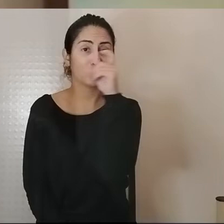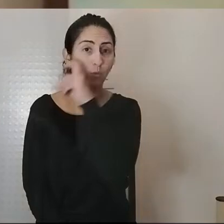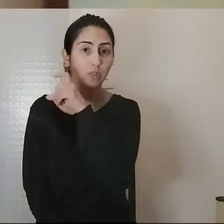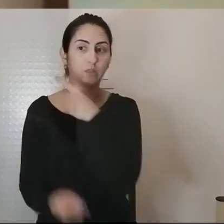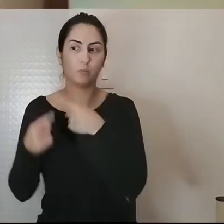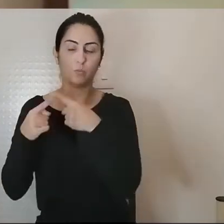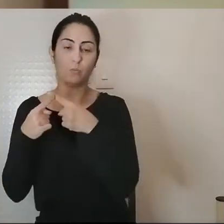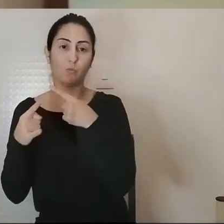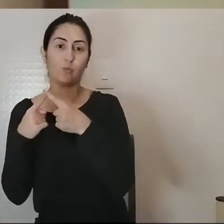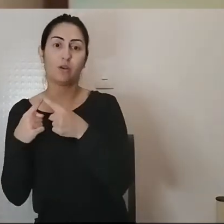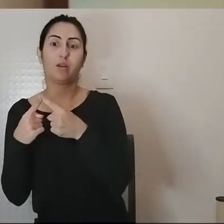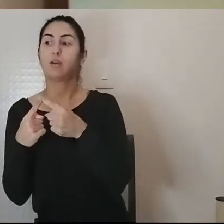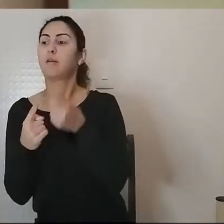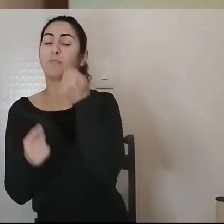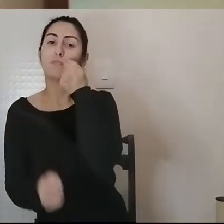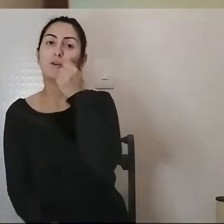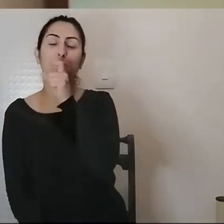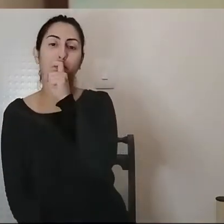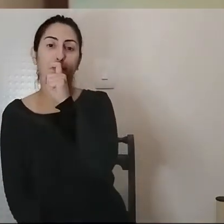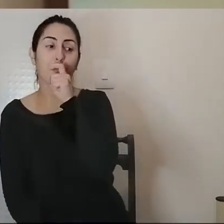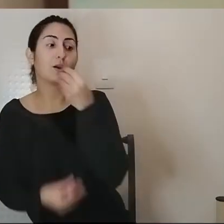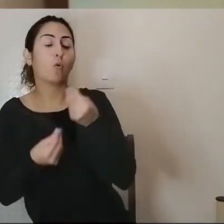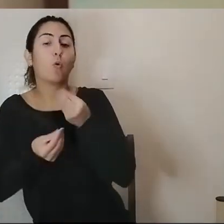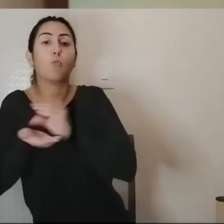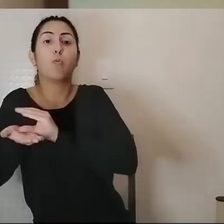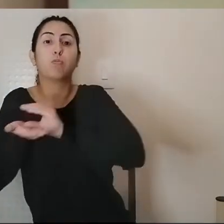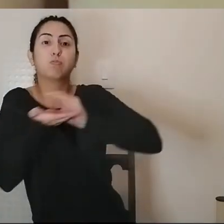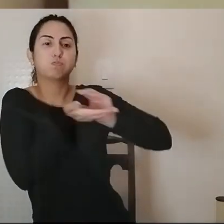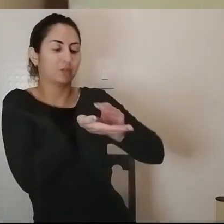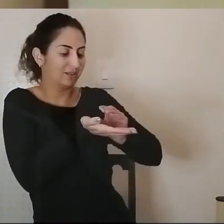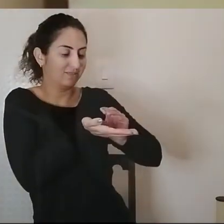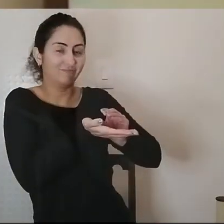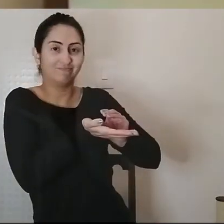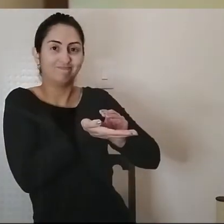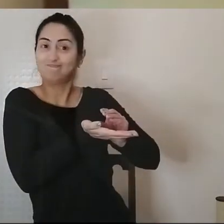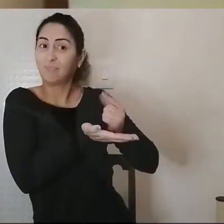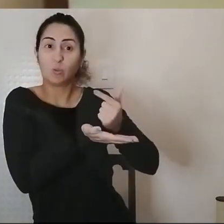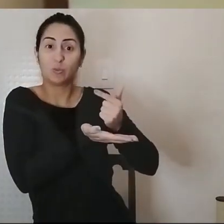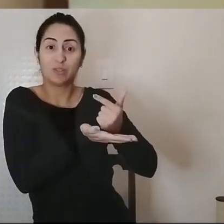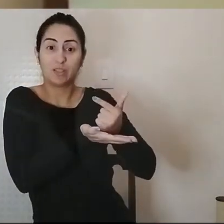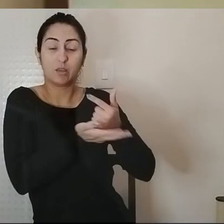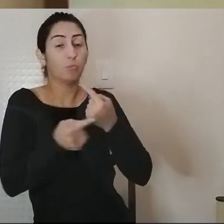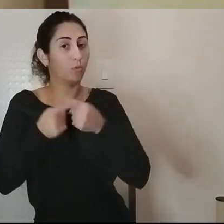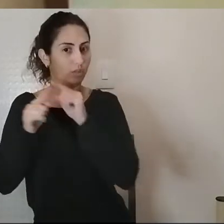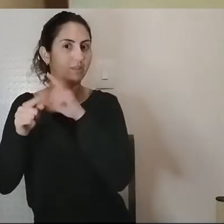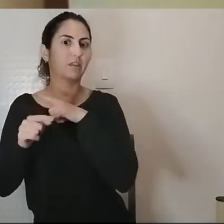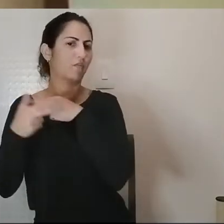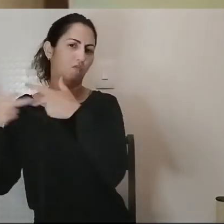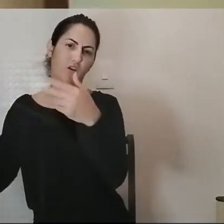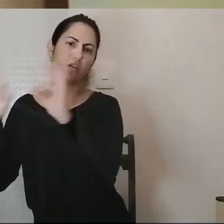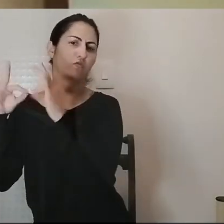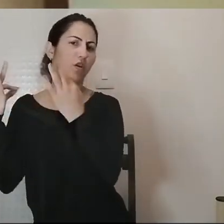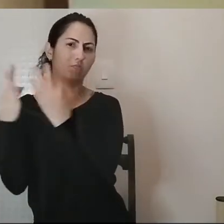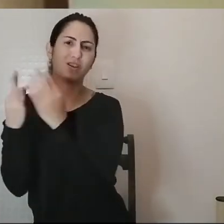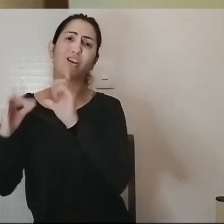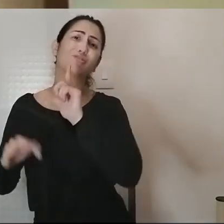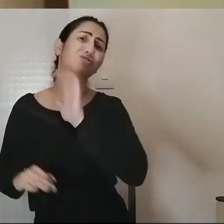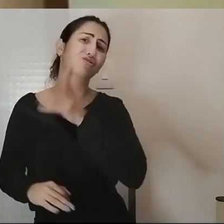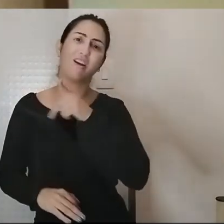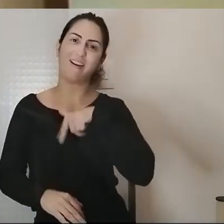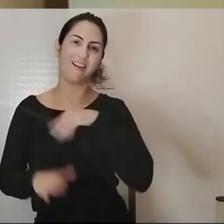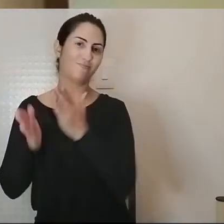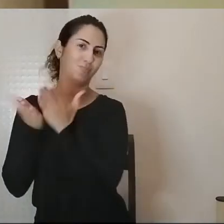pais de garantir esta sobrevivência e este apoio porque muitas famílias já com vidas precárias